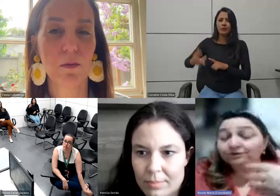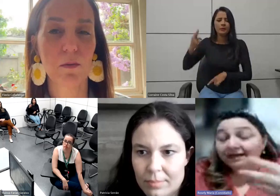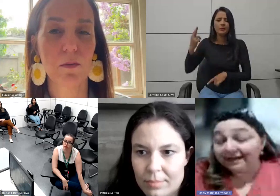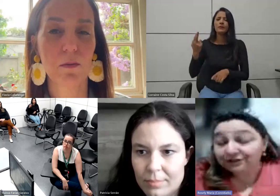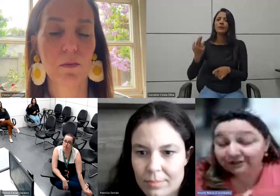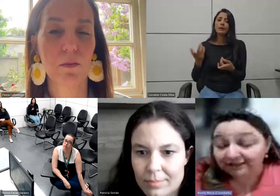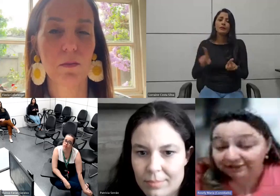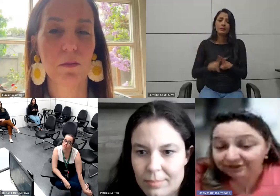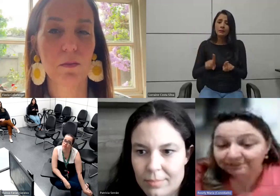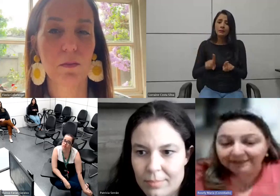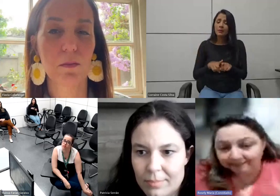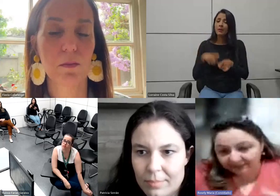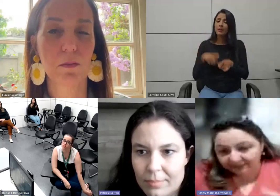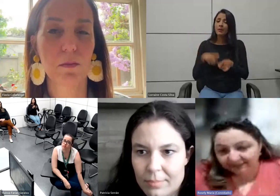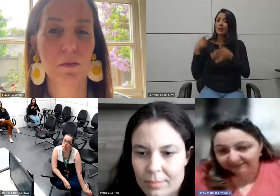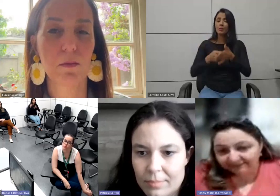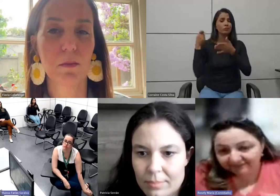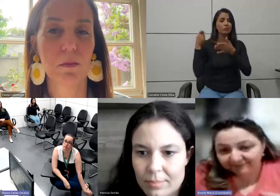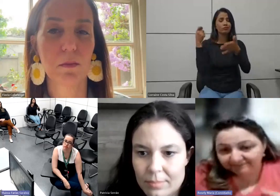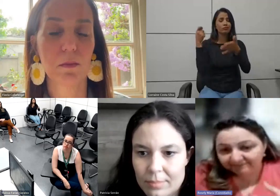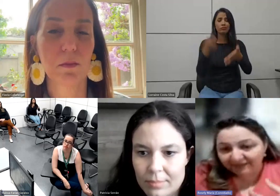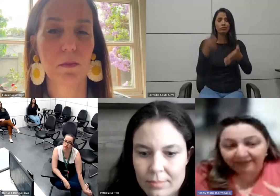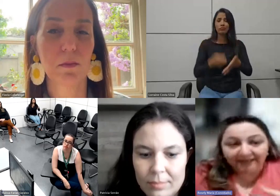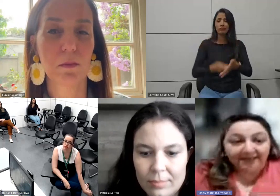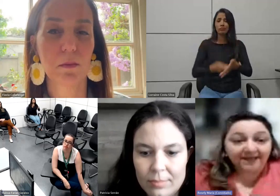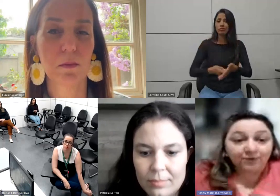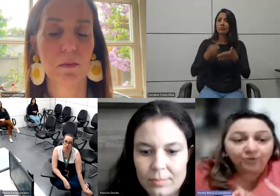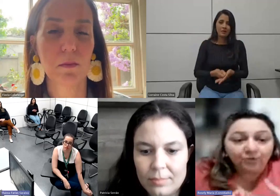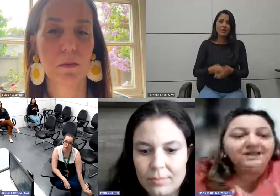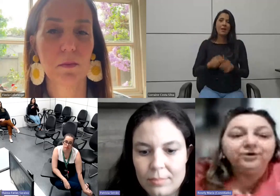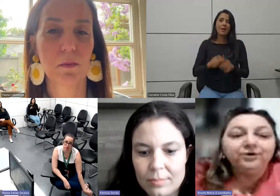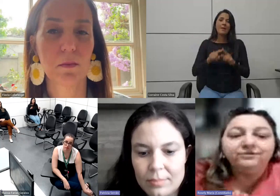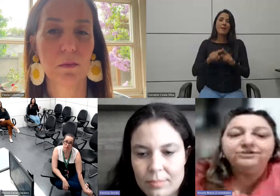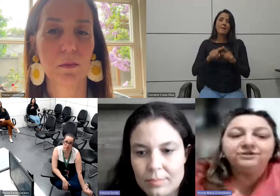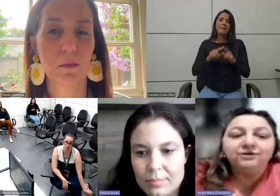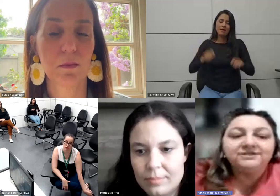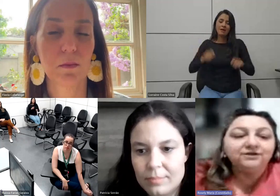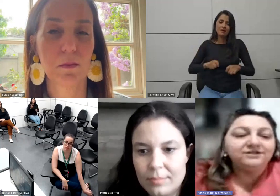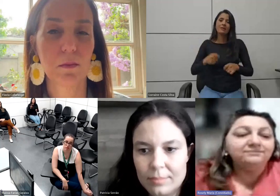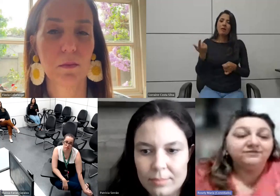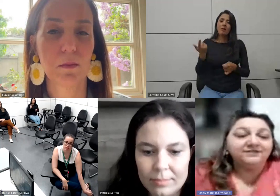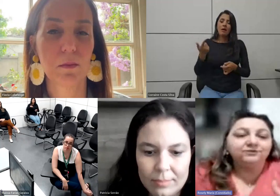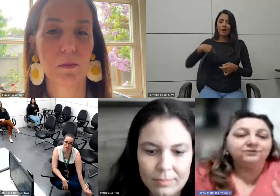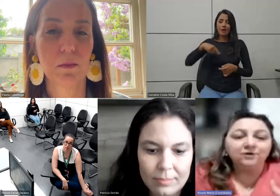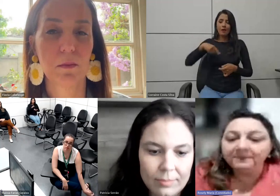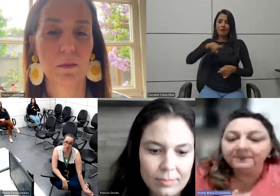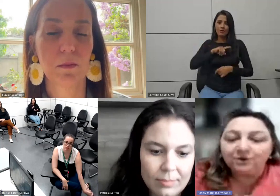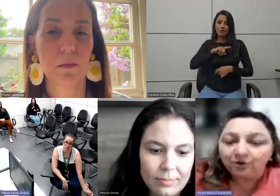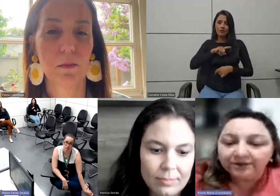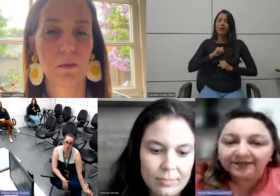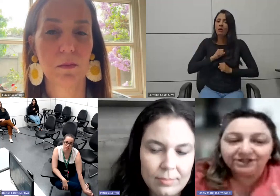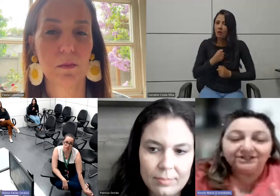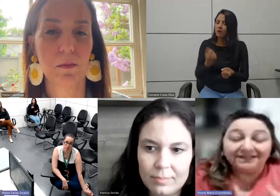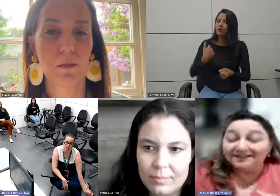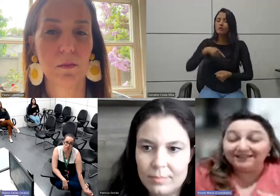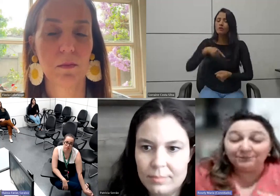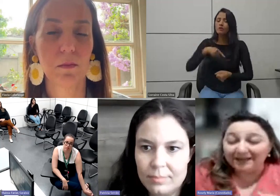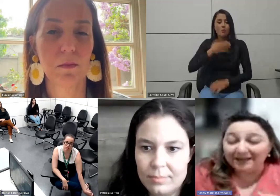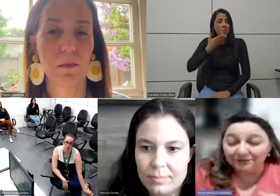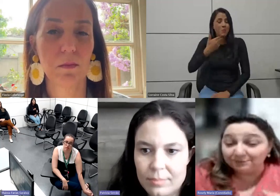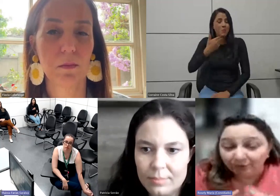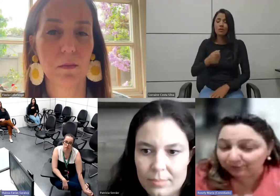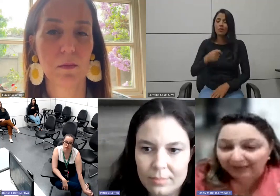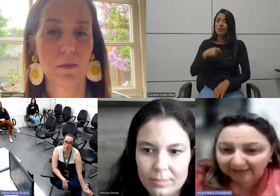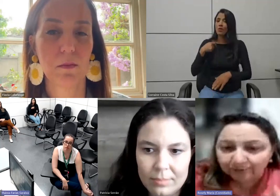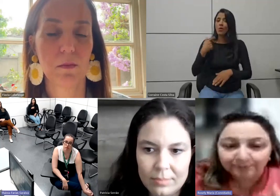a luta é gigante mas é pequena porque custa muito de nós e nós estamos fazendo o nosso melhor a gente está